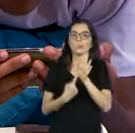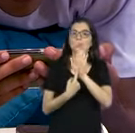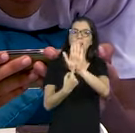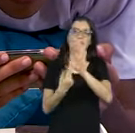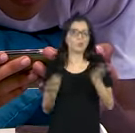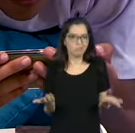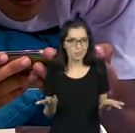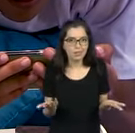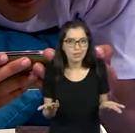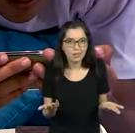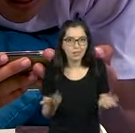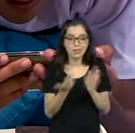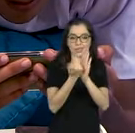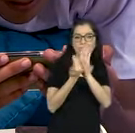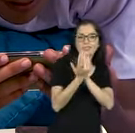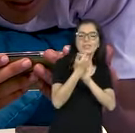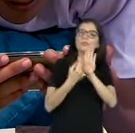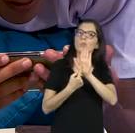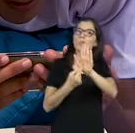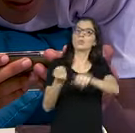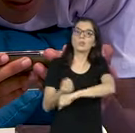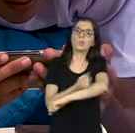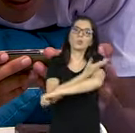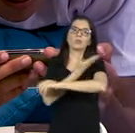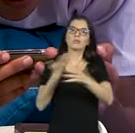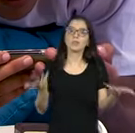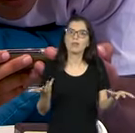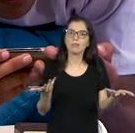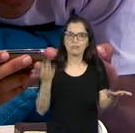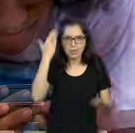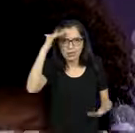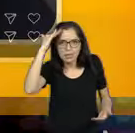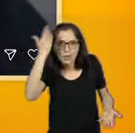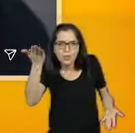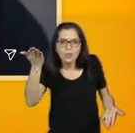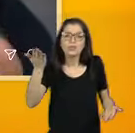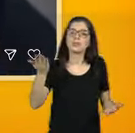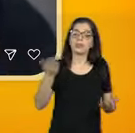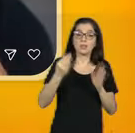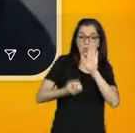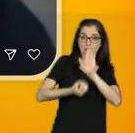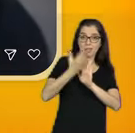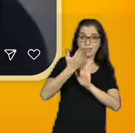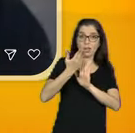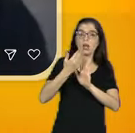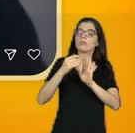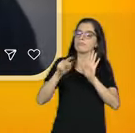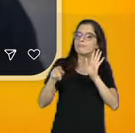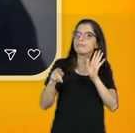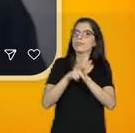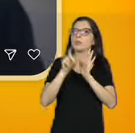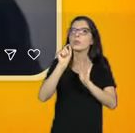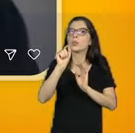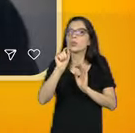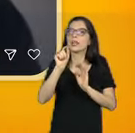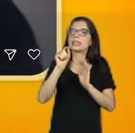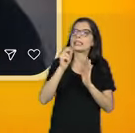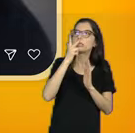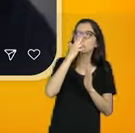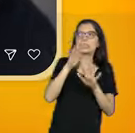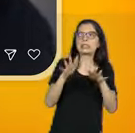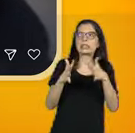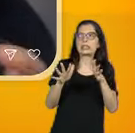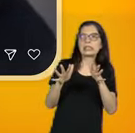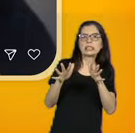com uma imagem, com um ícone, né? E eles foram criados e são criados o tempo todo, às vezes